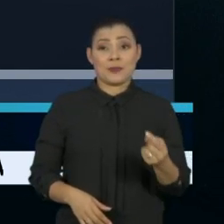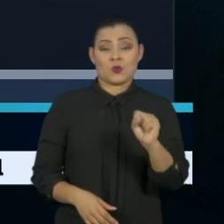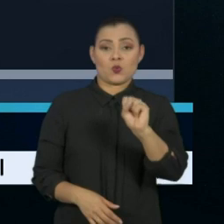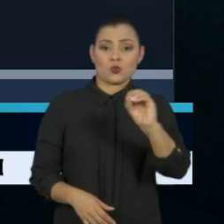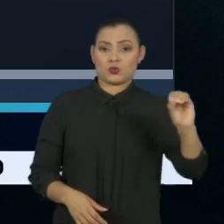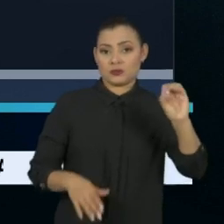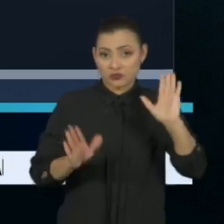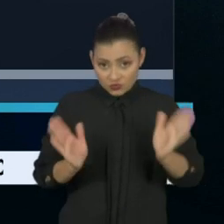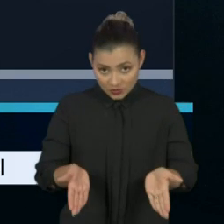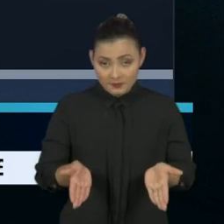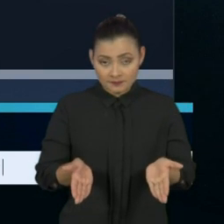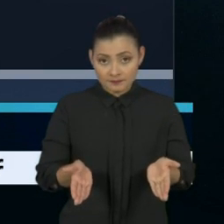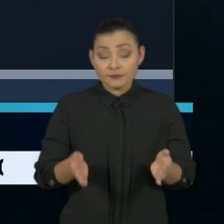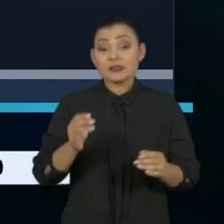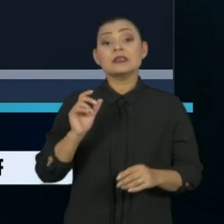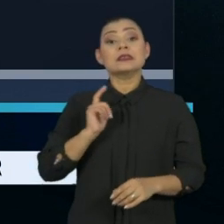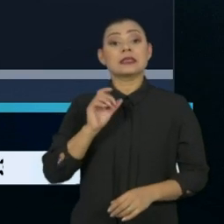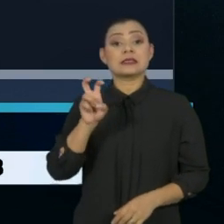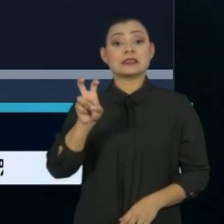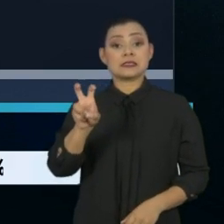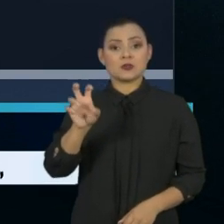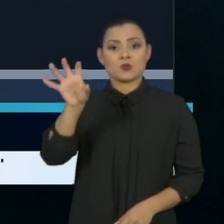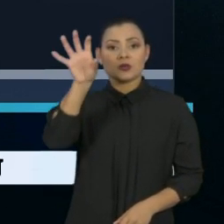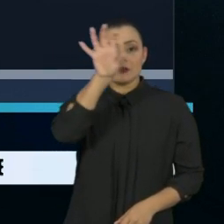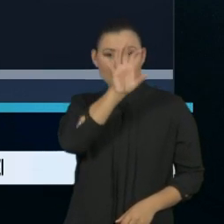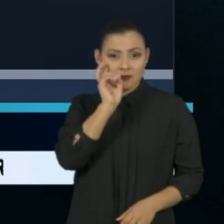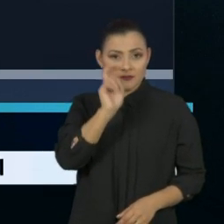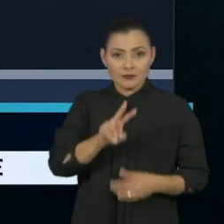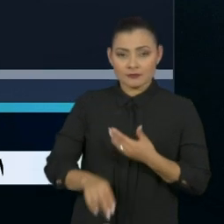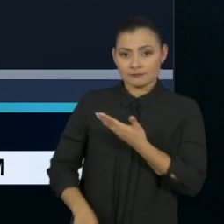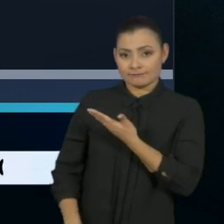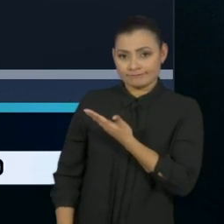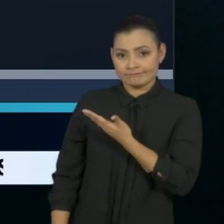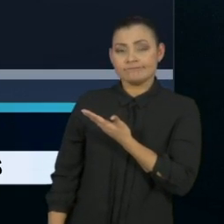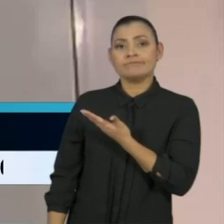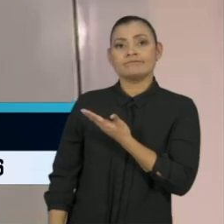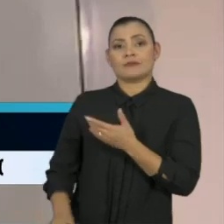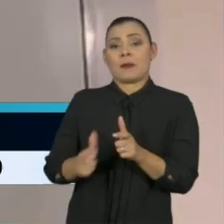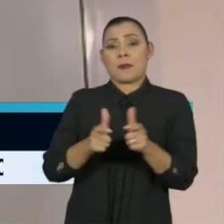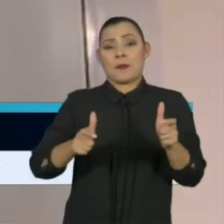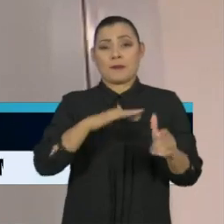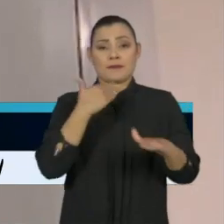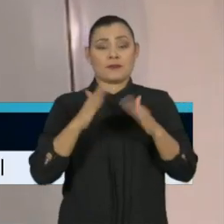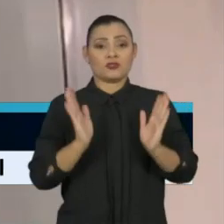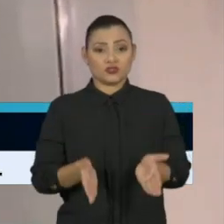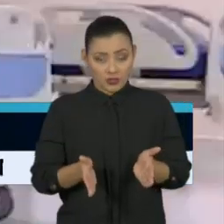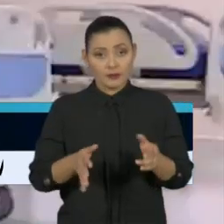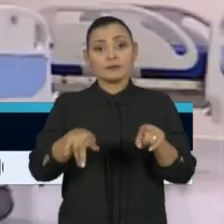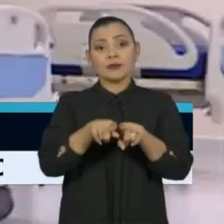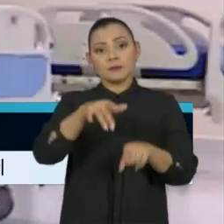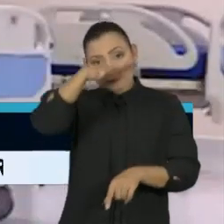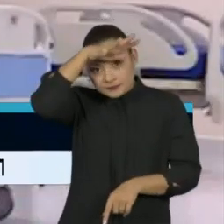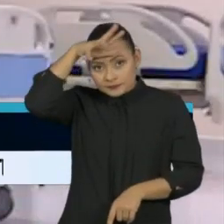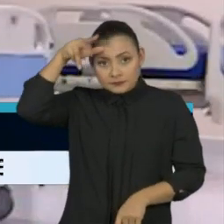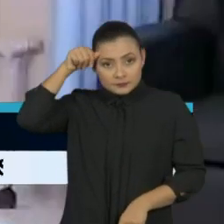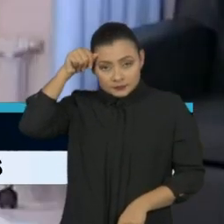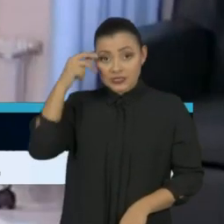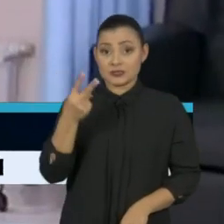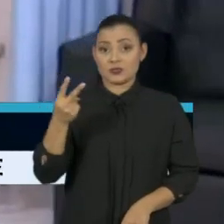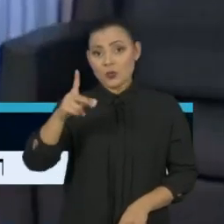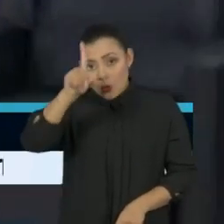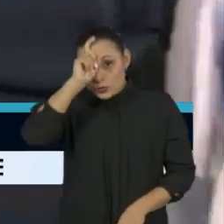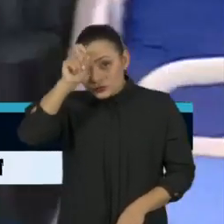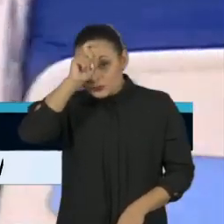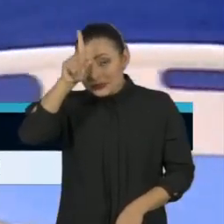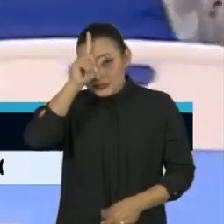casos. Esses cinco estados registram o maior número de mortes. Em Manaus, o segundo hospital de referência para